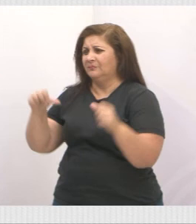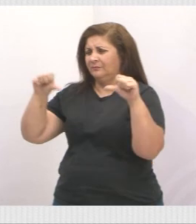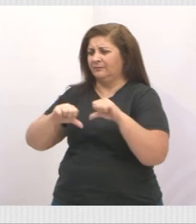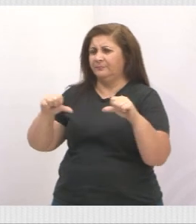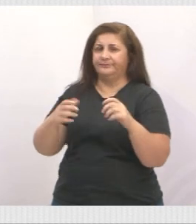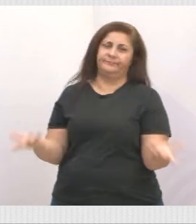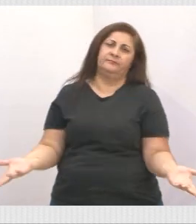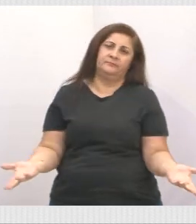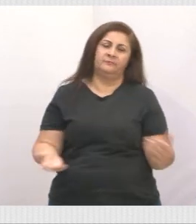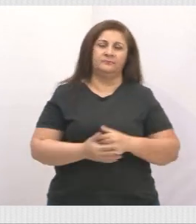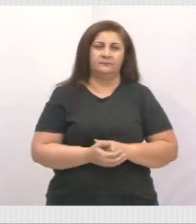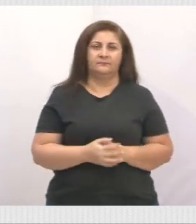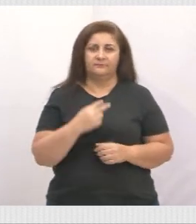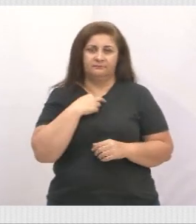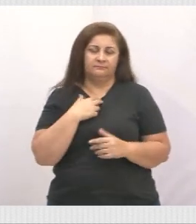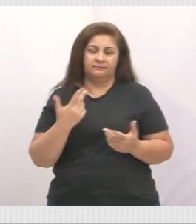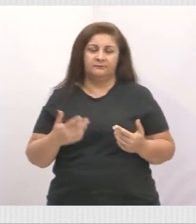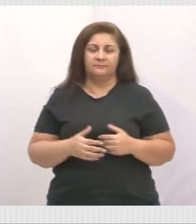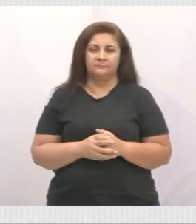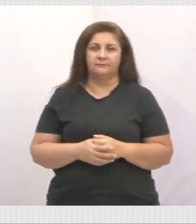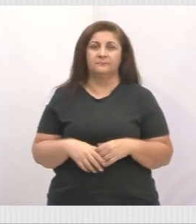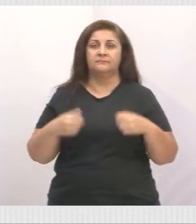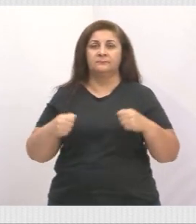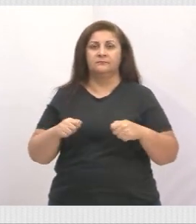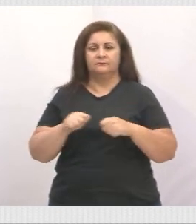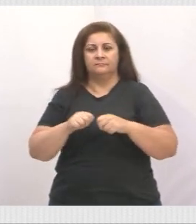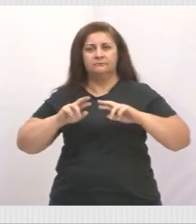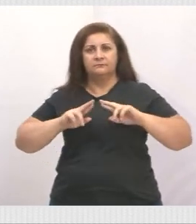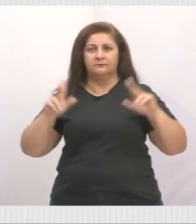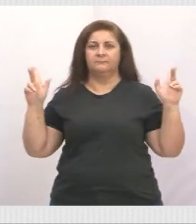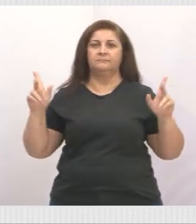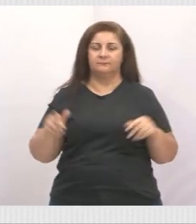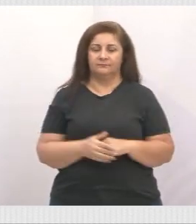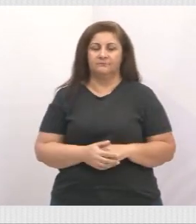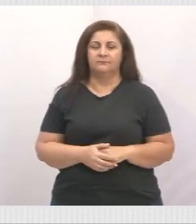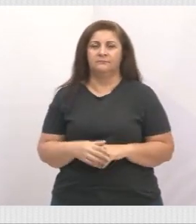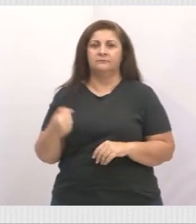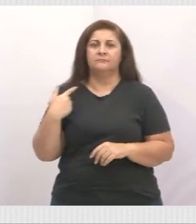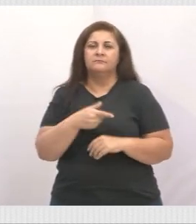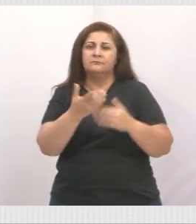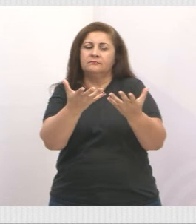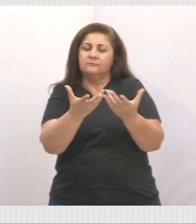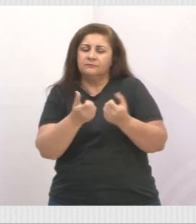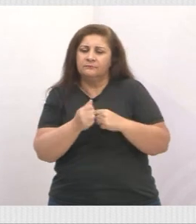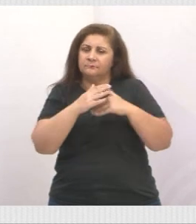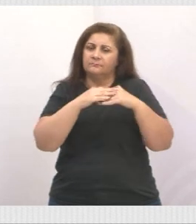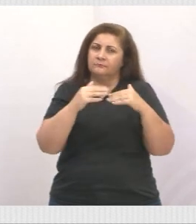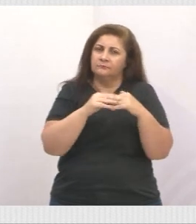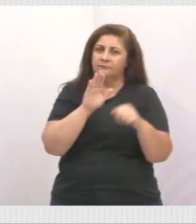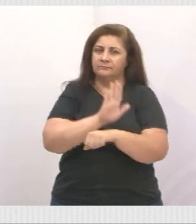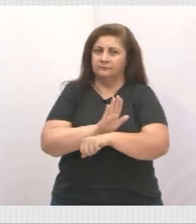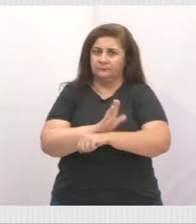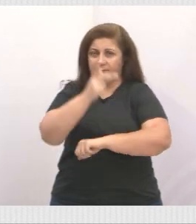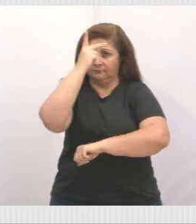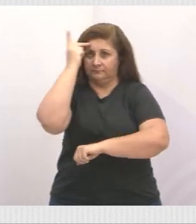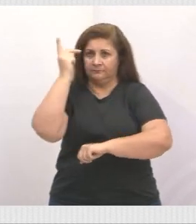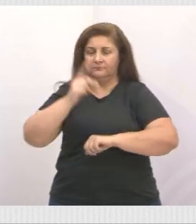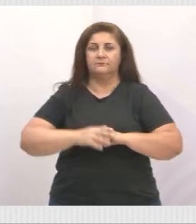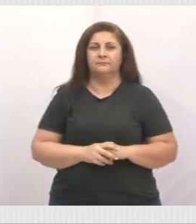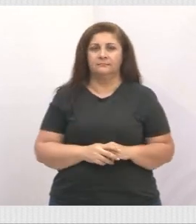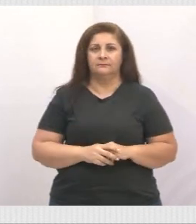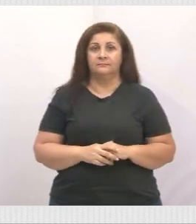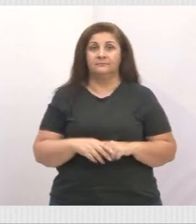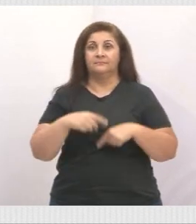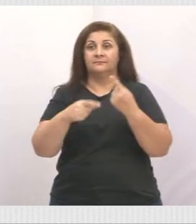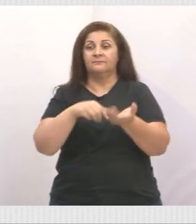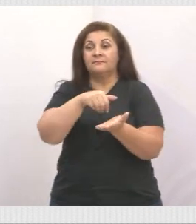entrou. Então, nós temos que fazer essa diferença. Nós temos que acolher, ajudar as pessoas. E ela